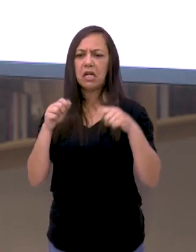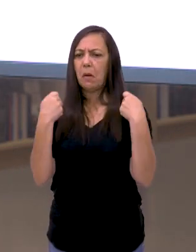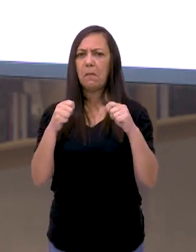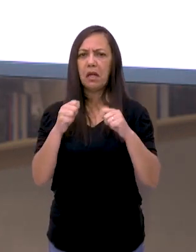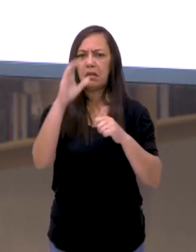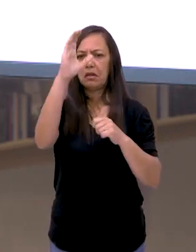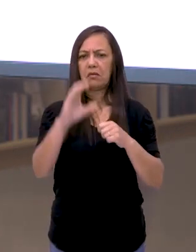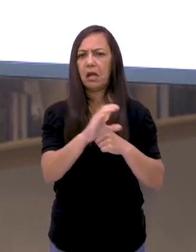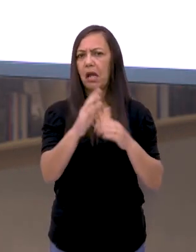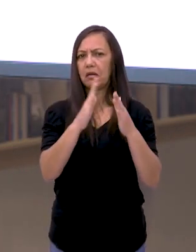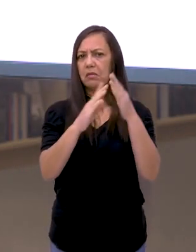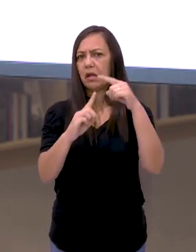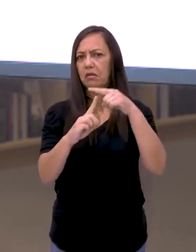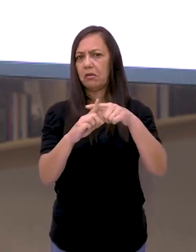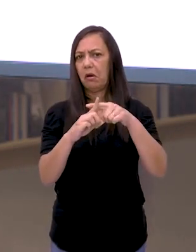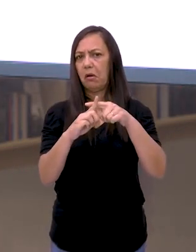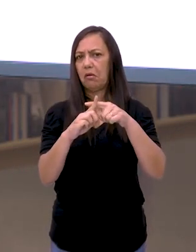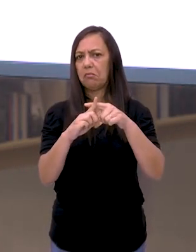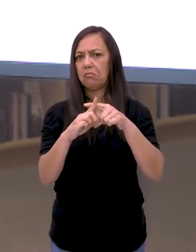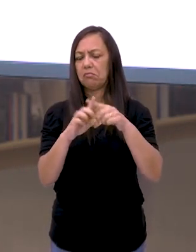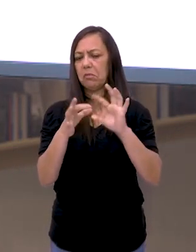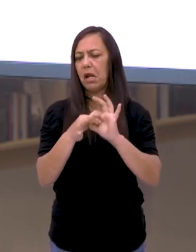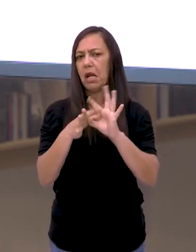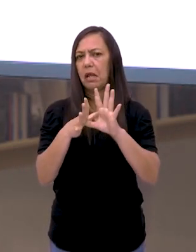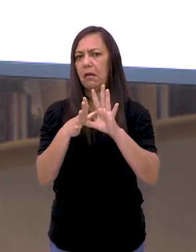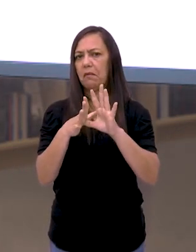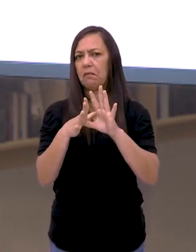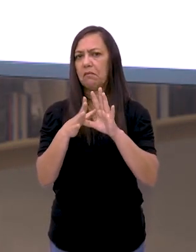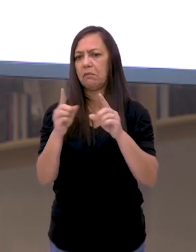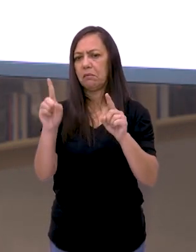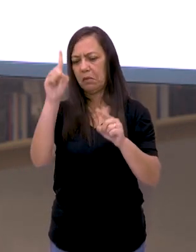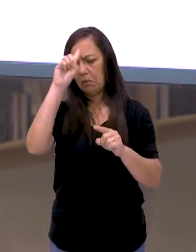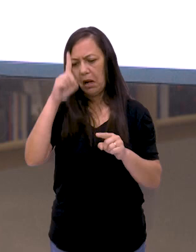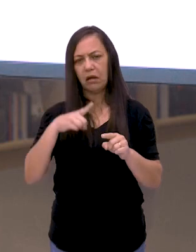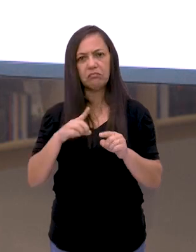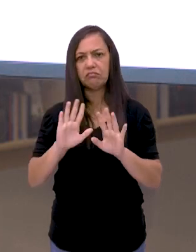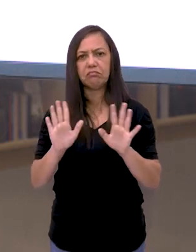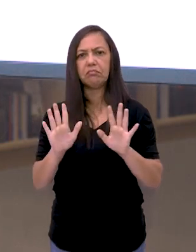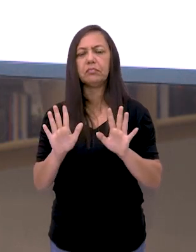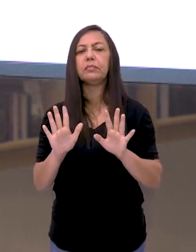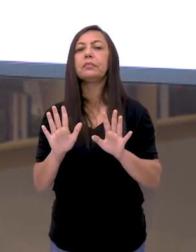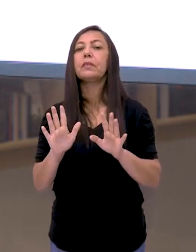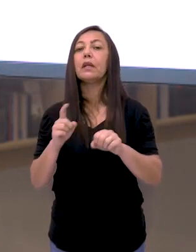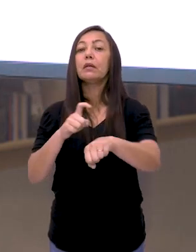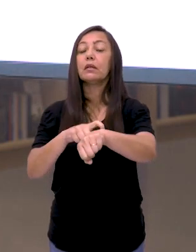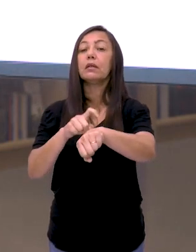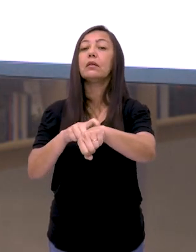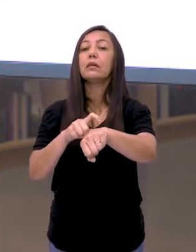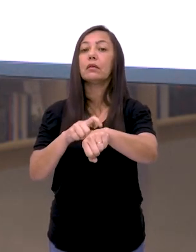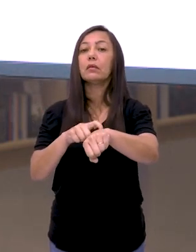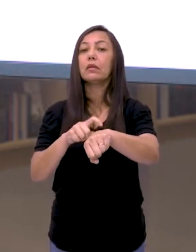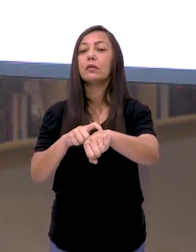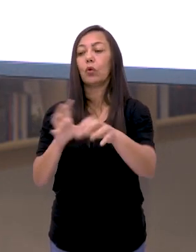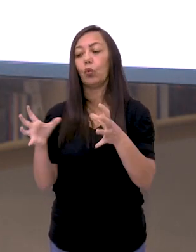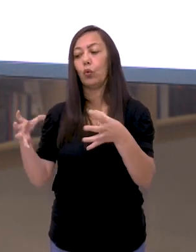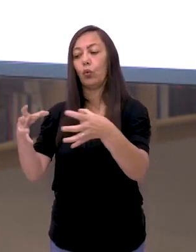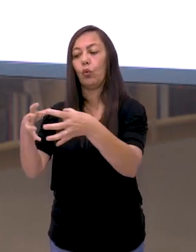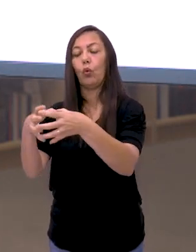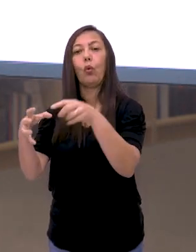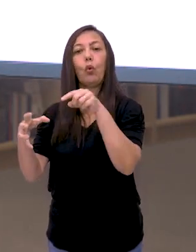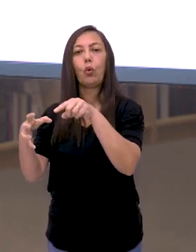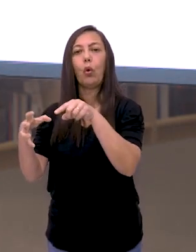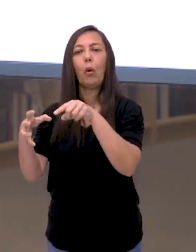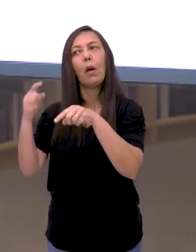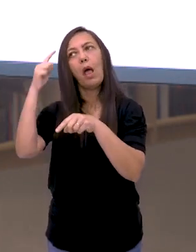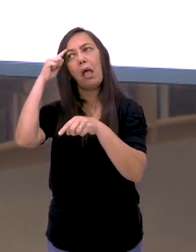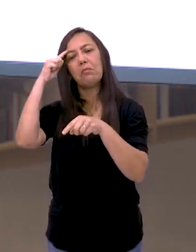autorização para compor as minhas músicas, né? Ou escrever um estilo musical. Então, nesse período aqui, eles se achavam no